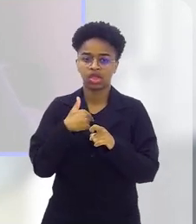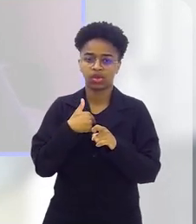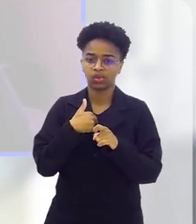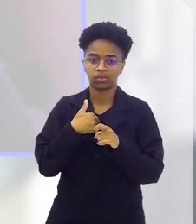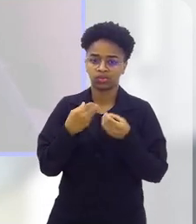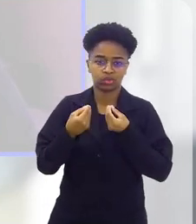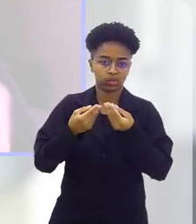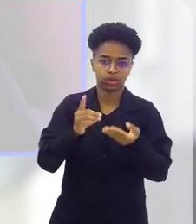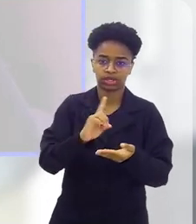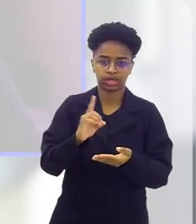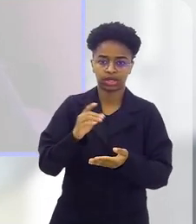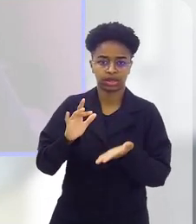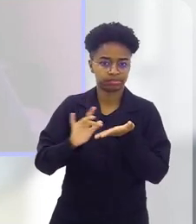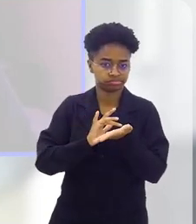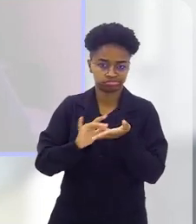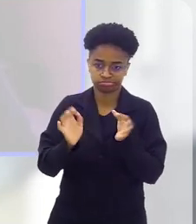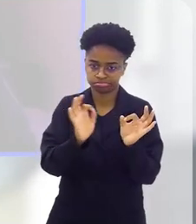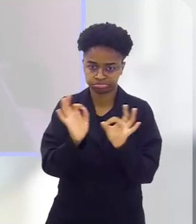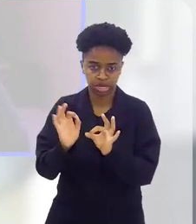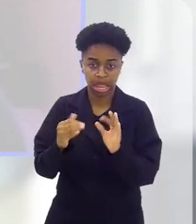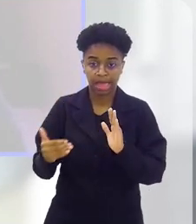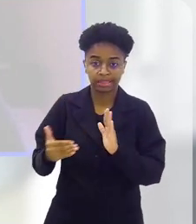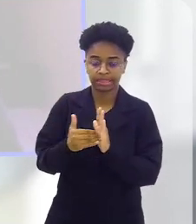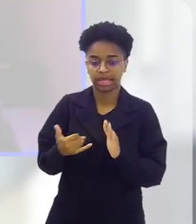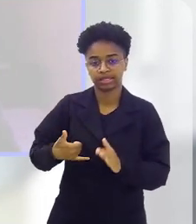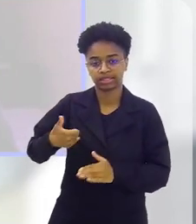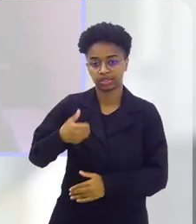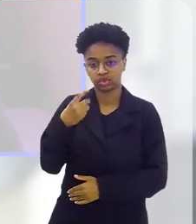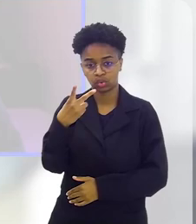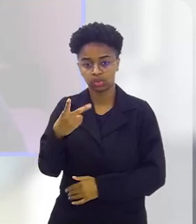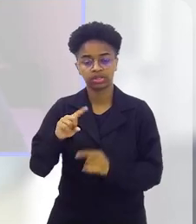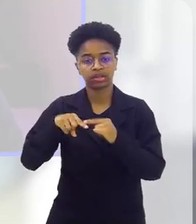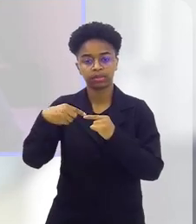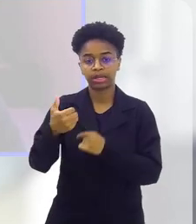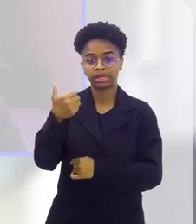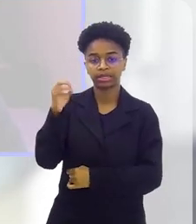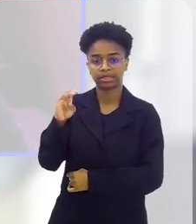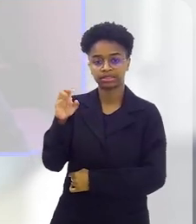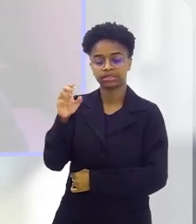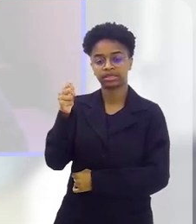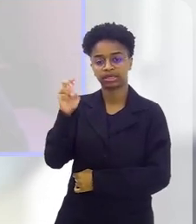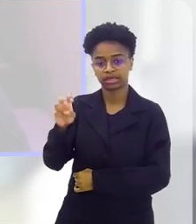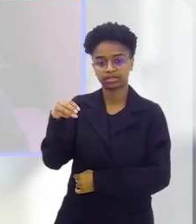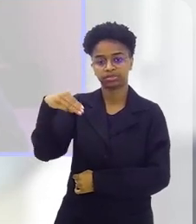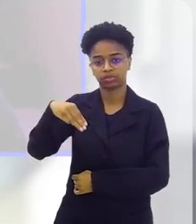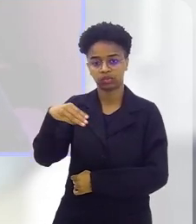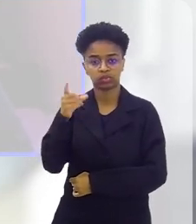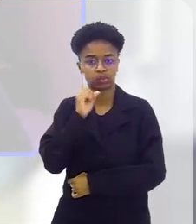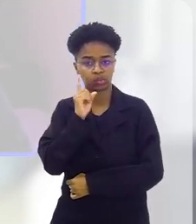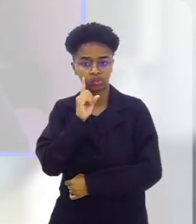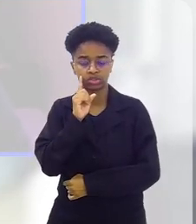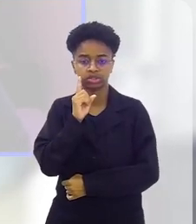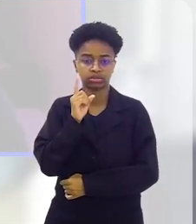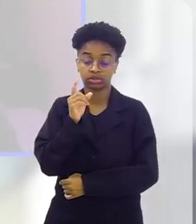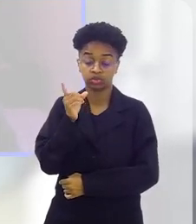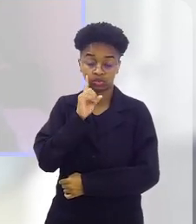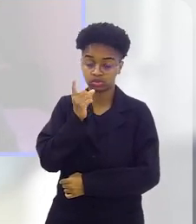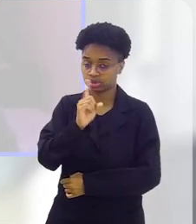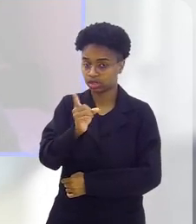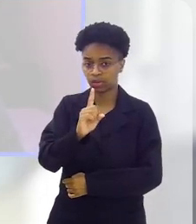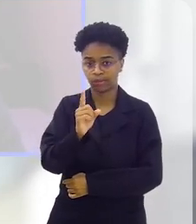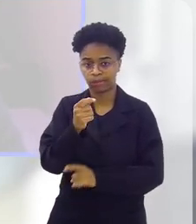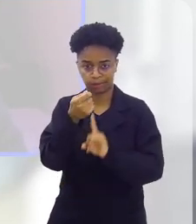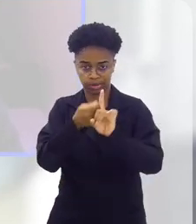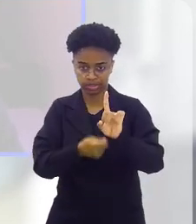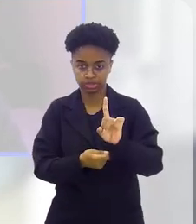até os dois, depois quando muito, 15 minutos por dia até determinada faixa etária e etc. Por